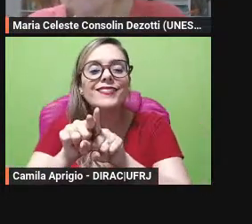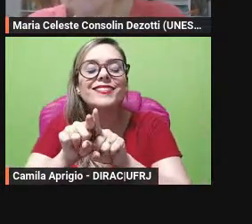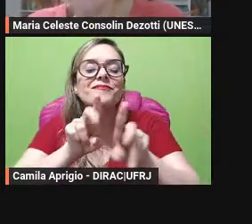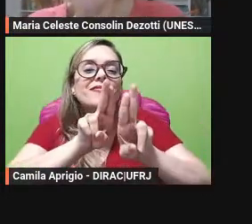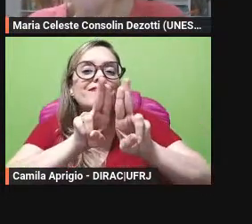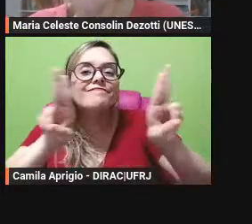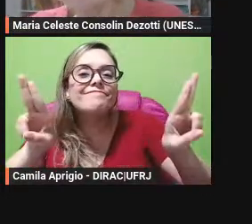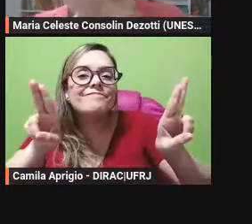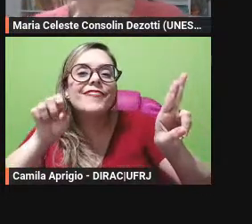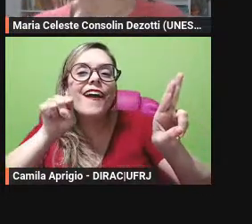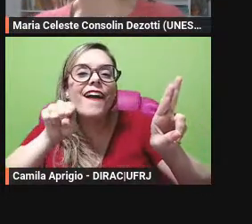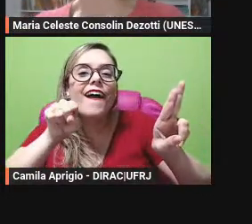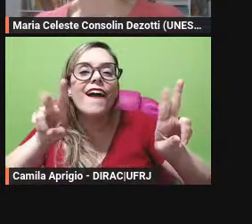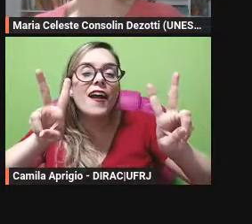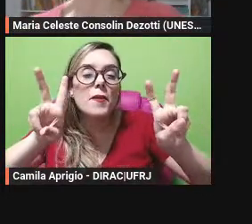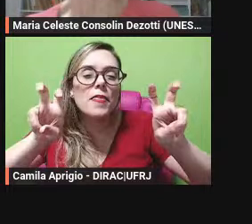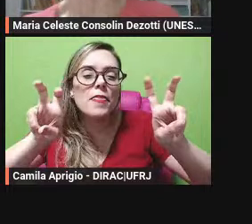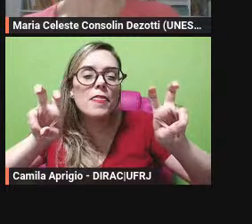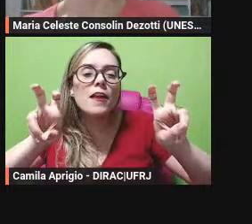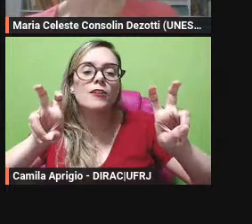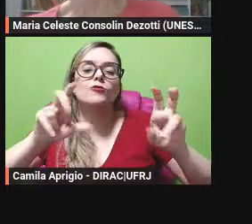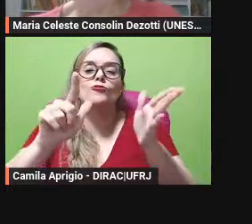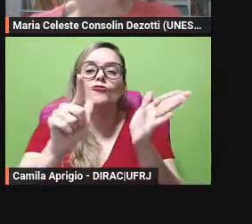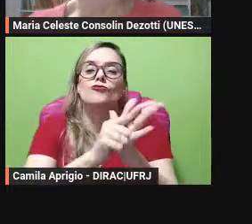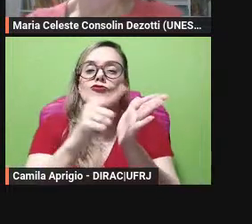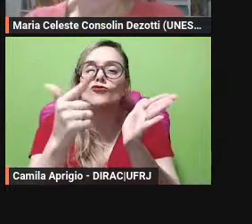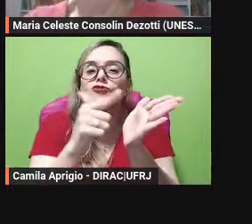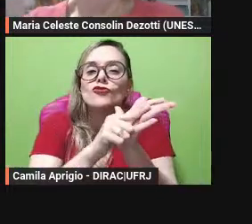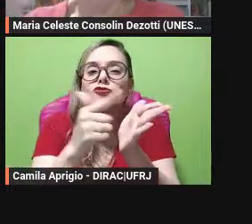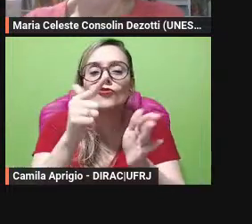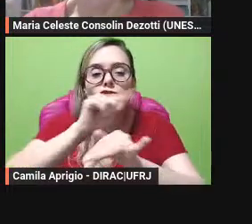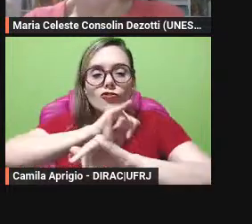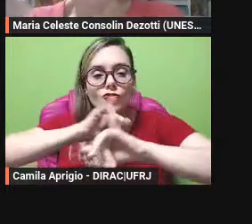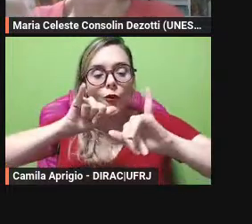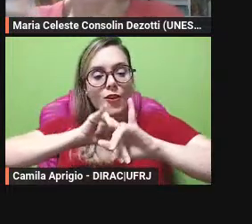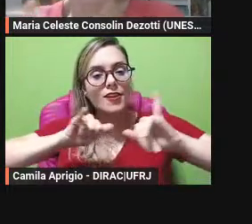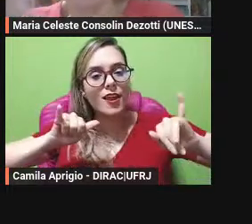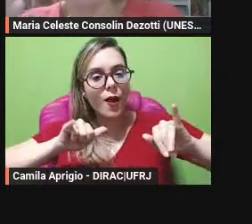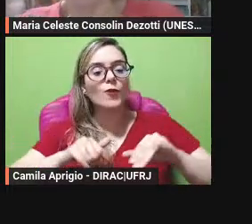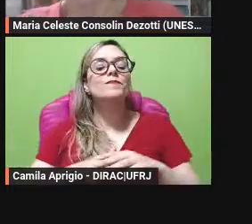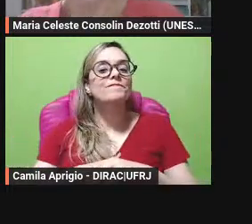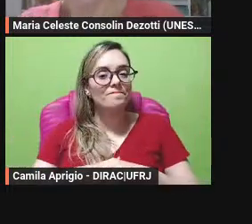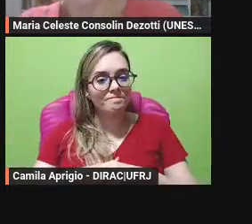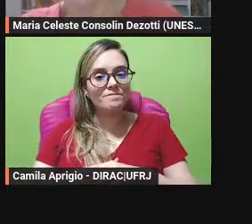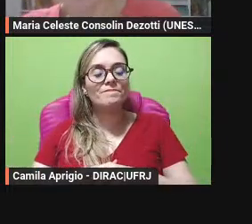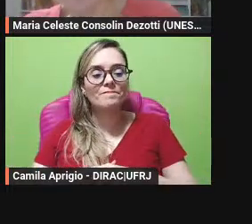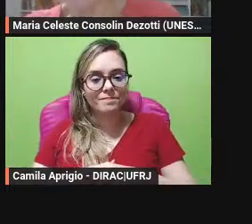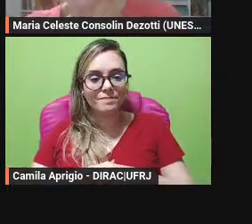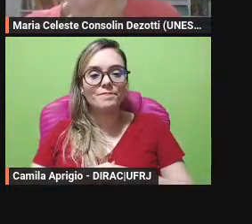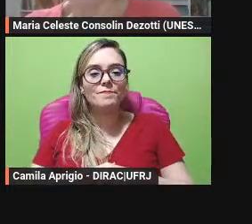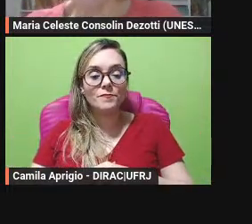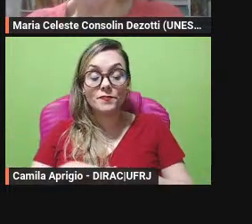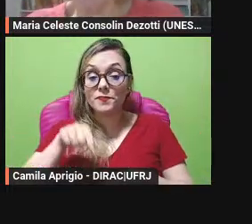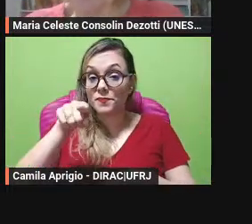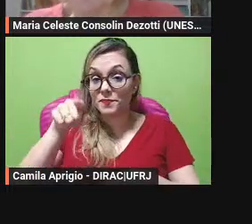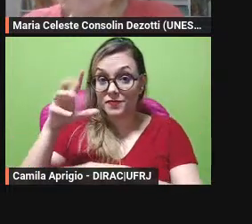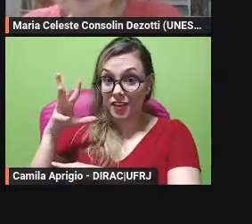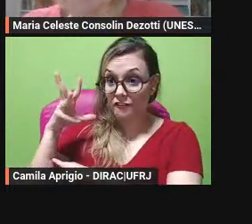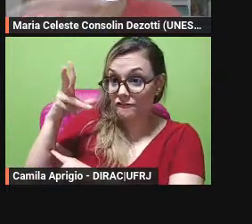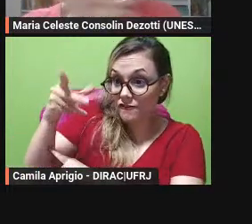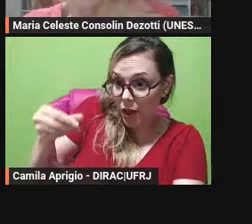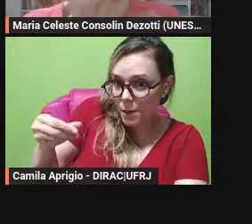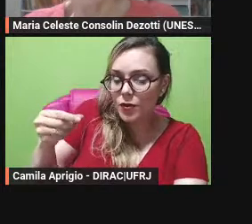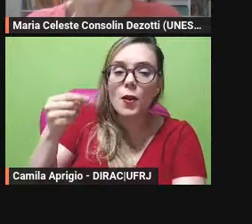tá que vem em seguida a fábula a montanha e o rato eu vou